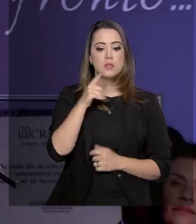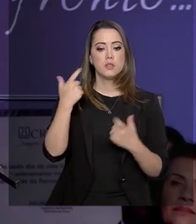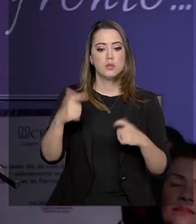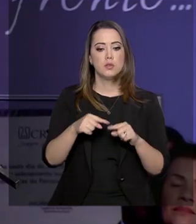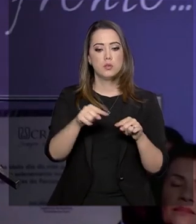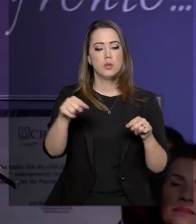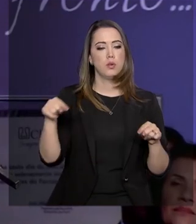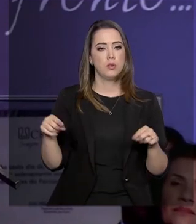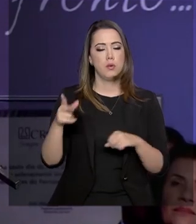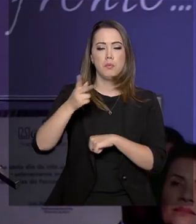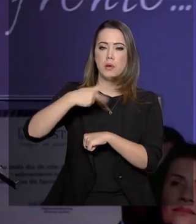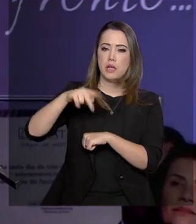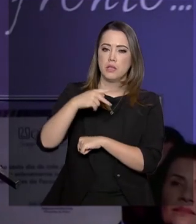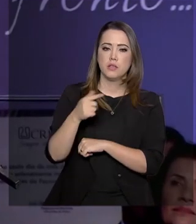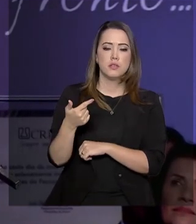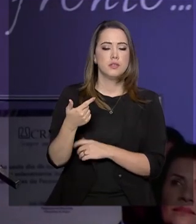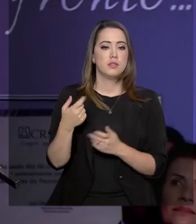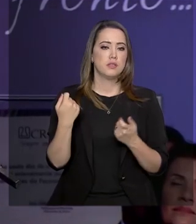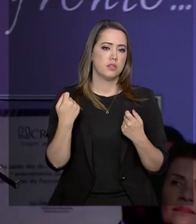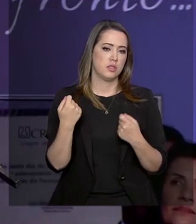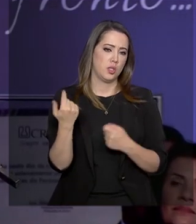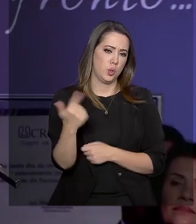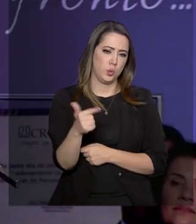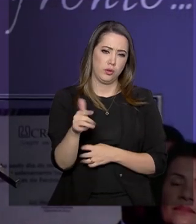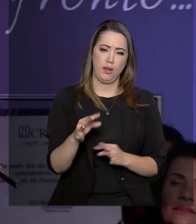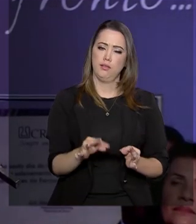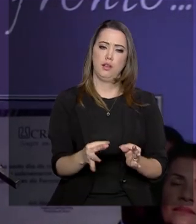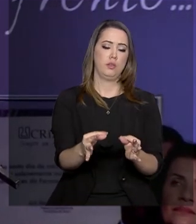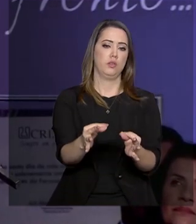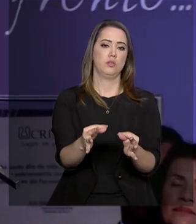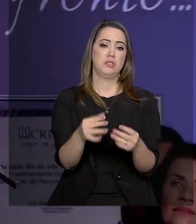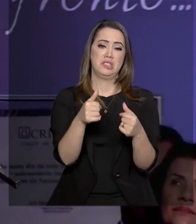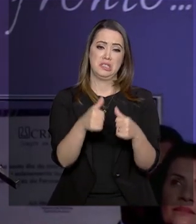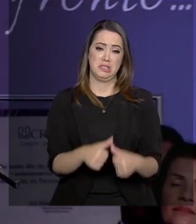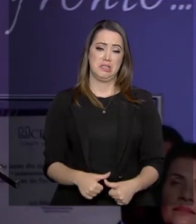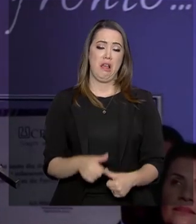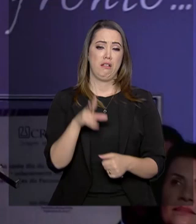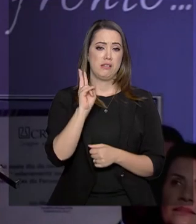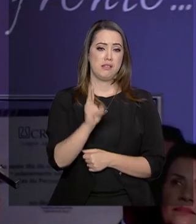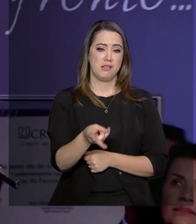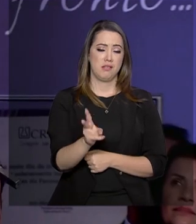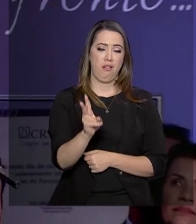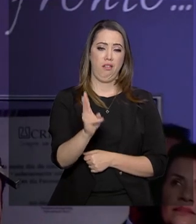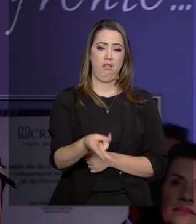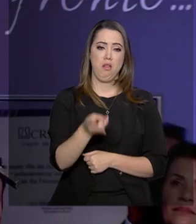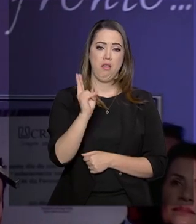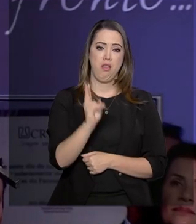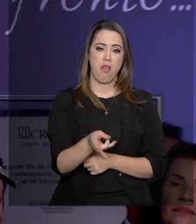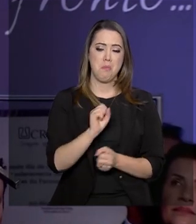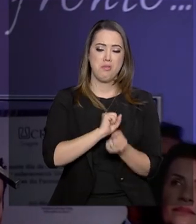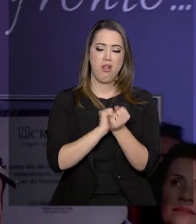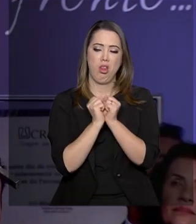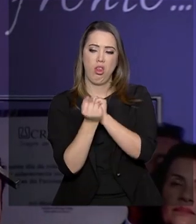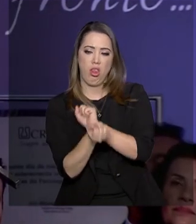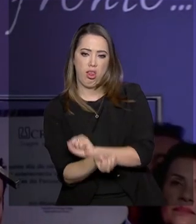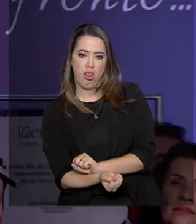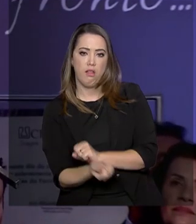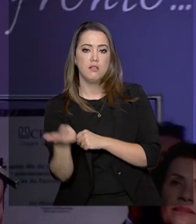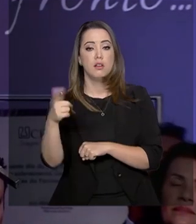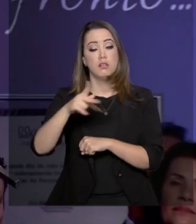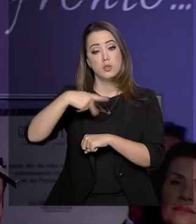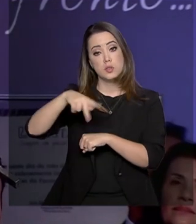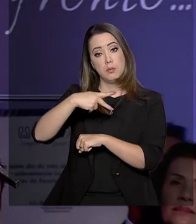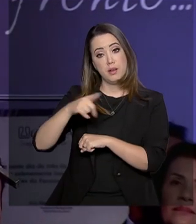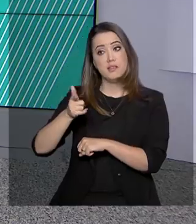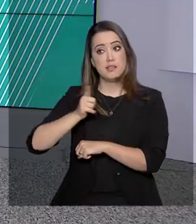que não detém a tecnologia está condenado a ser escravo daqueles outros países